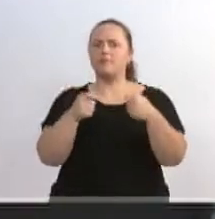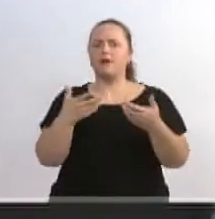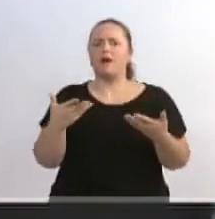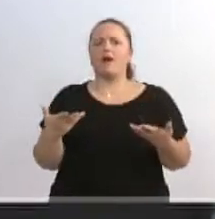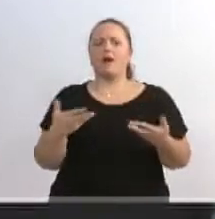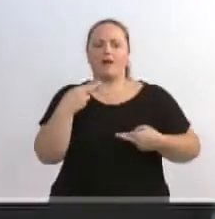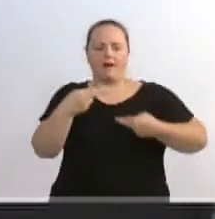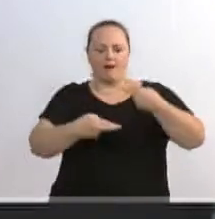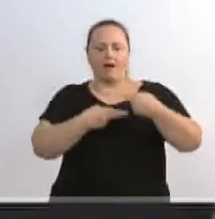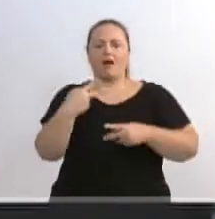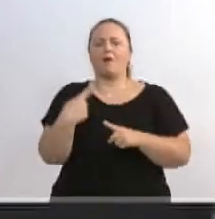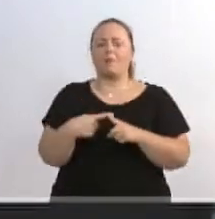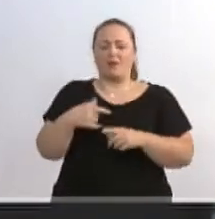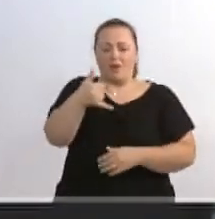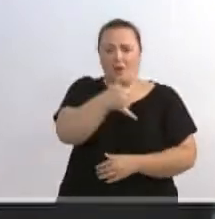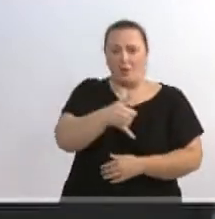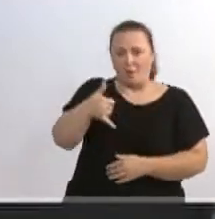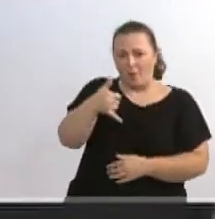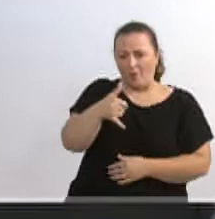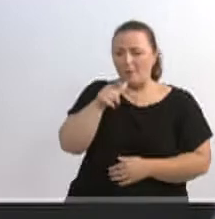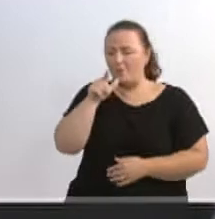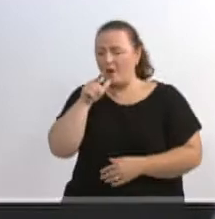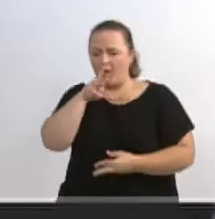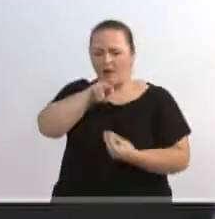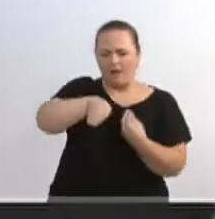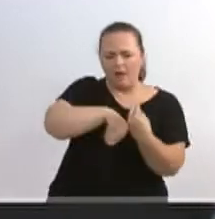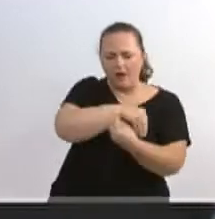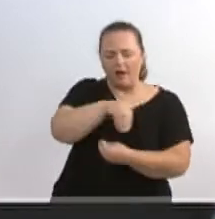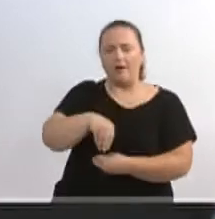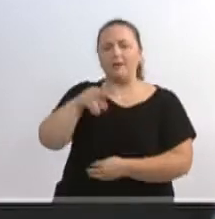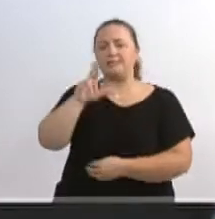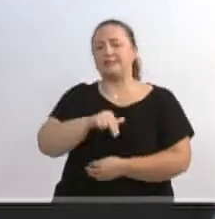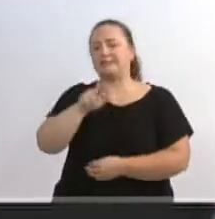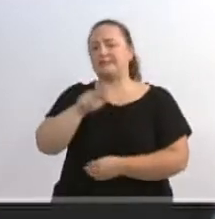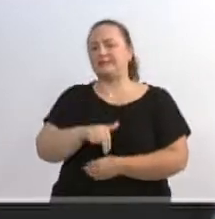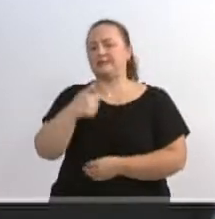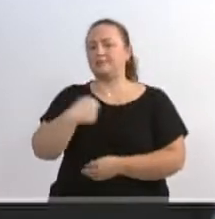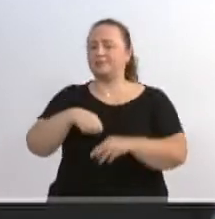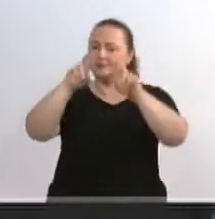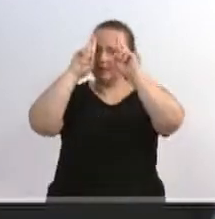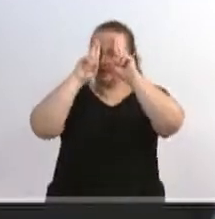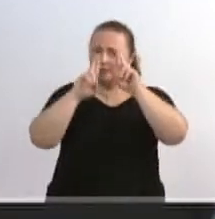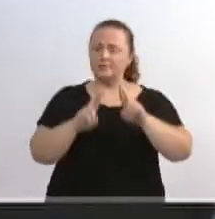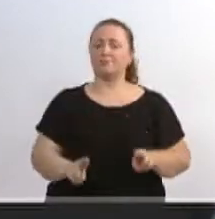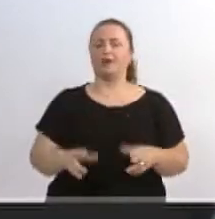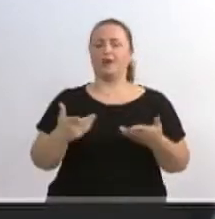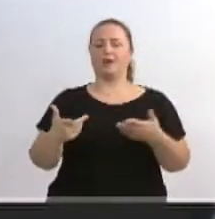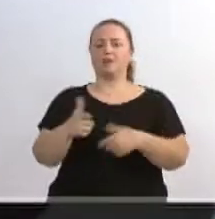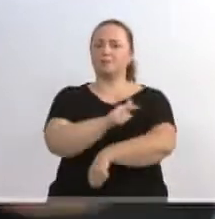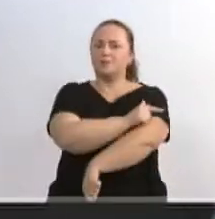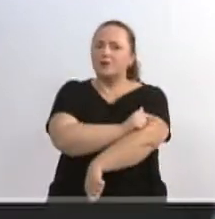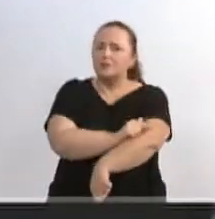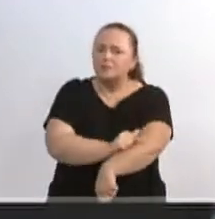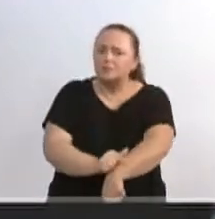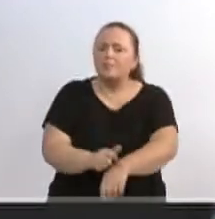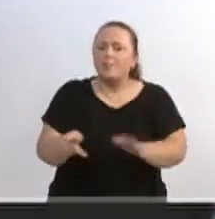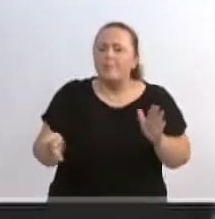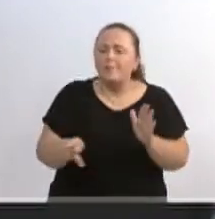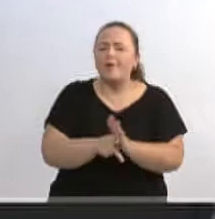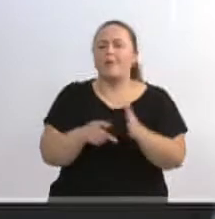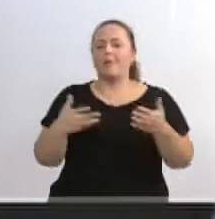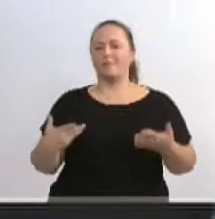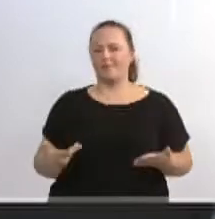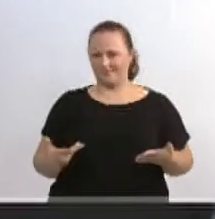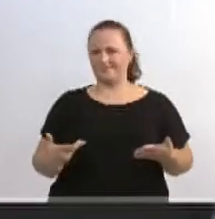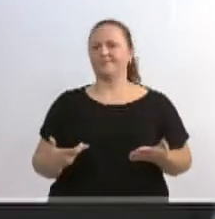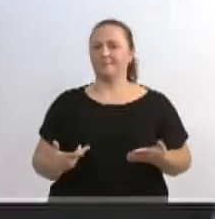se mistura com a água. E a gente precisa ter esse respeito, ter essa educação. Educação é educação para o consumo. Que a gente